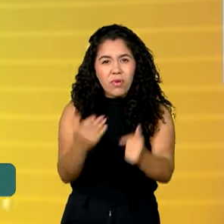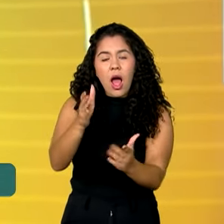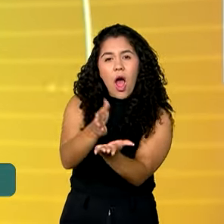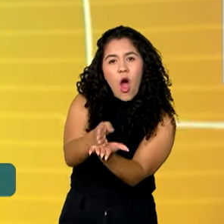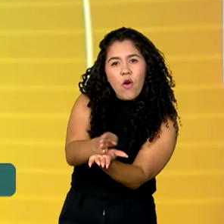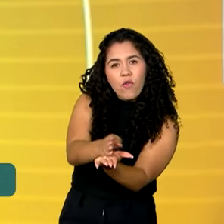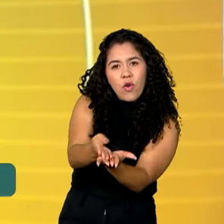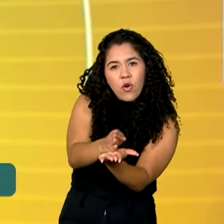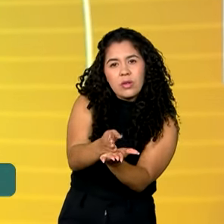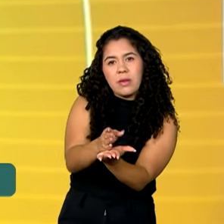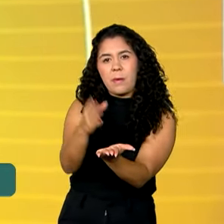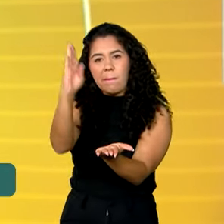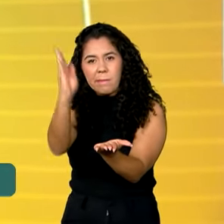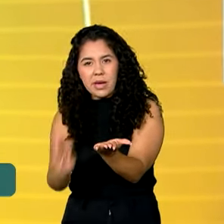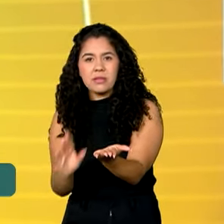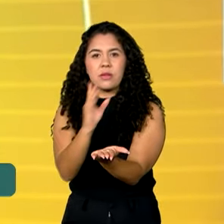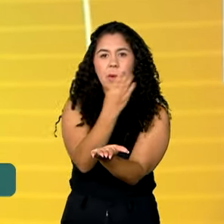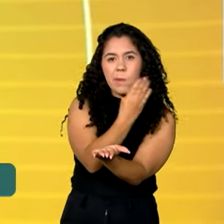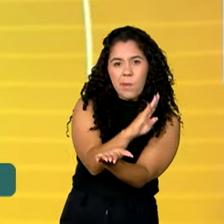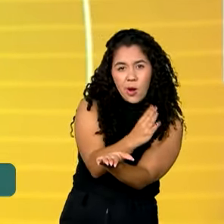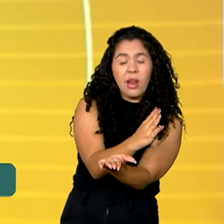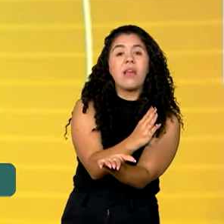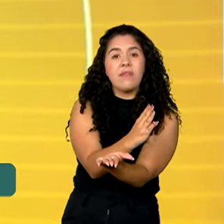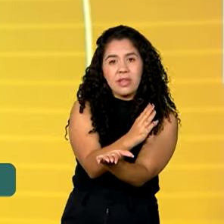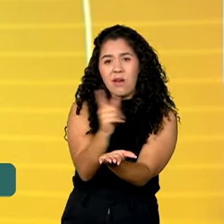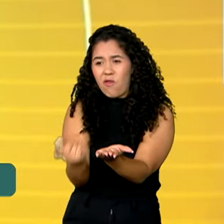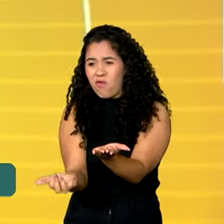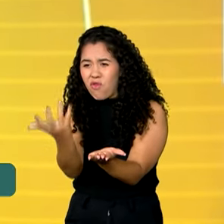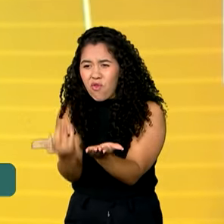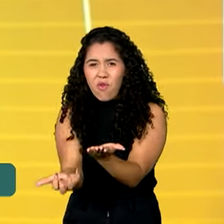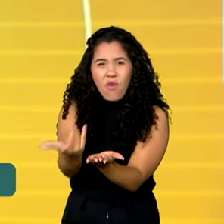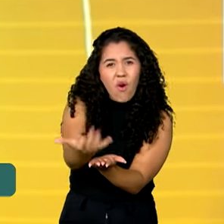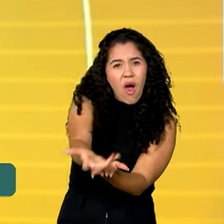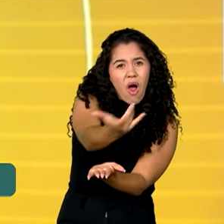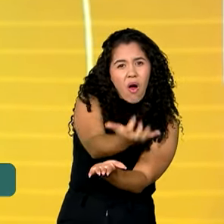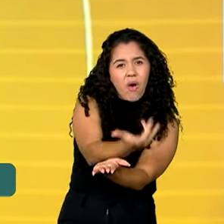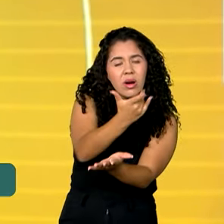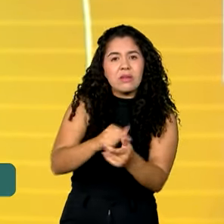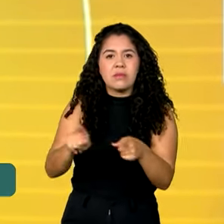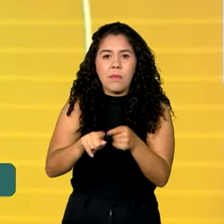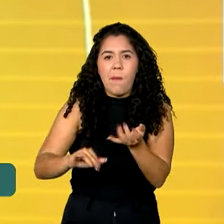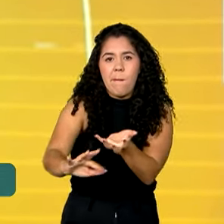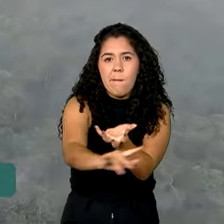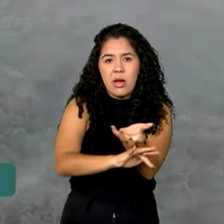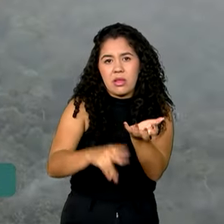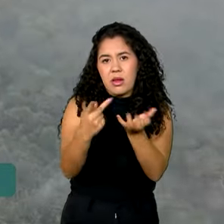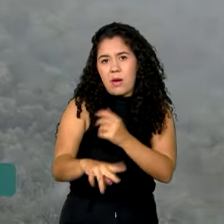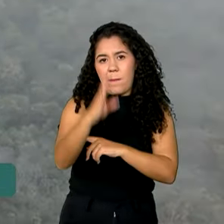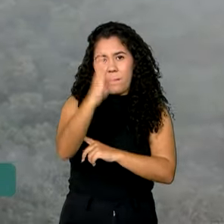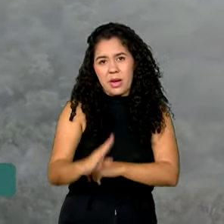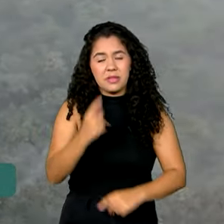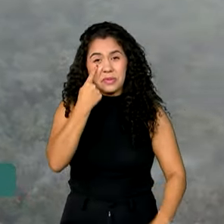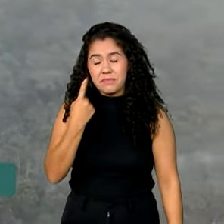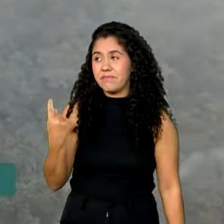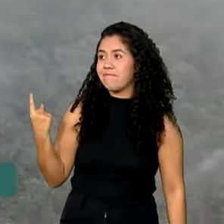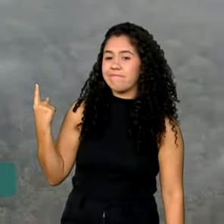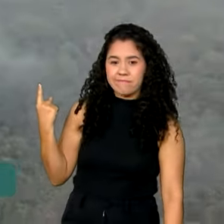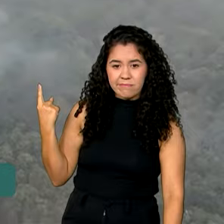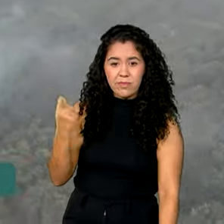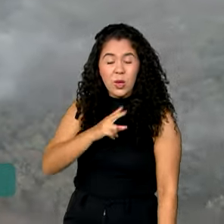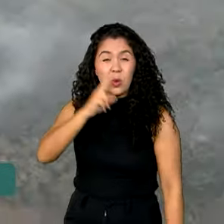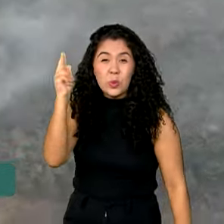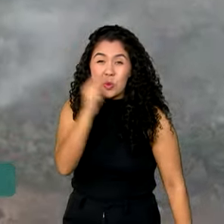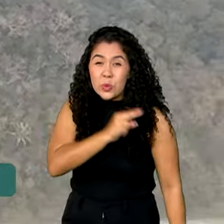fronteira entre os dois países. O fogo ameaça atingir também o Pantanal brasileiro. Em estado de